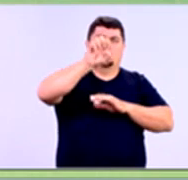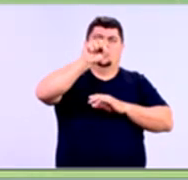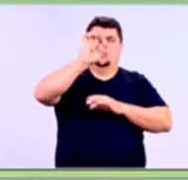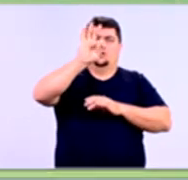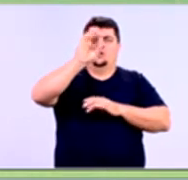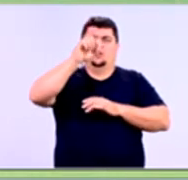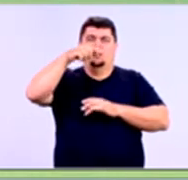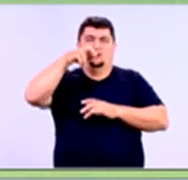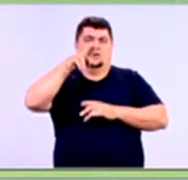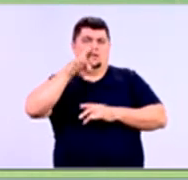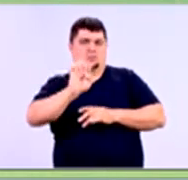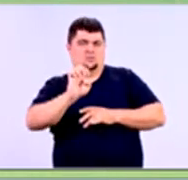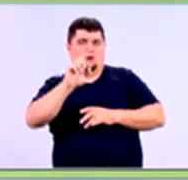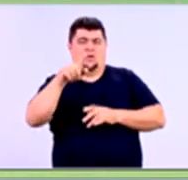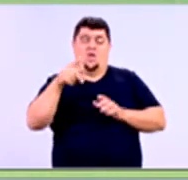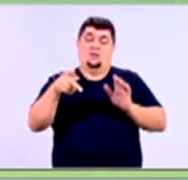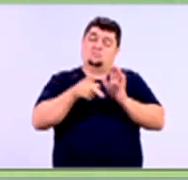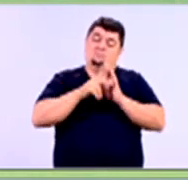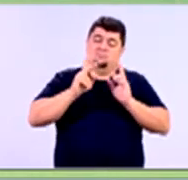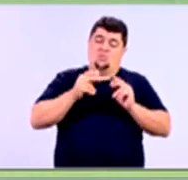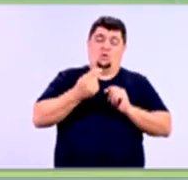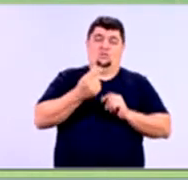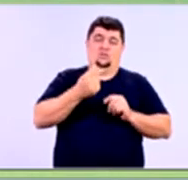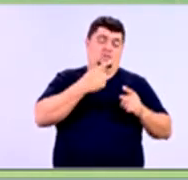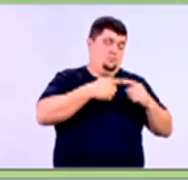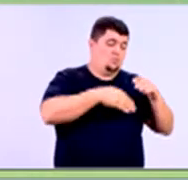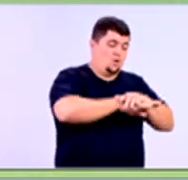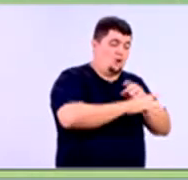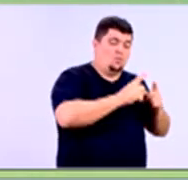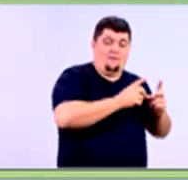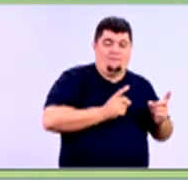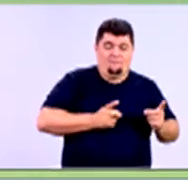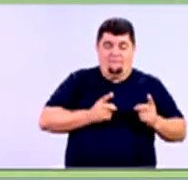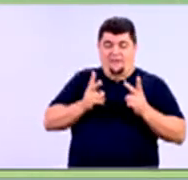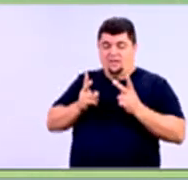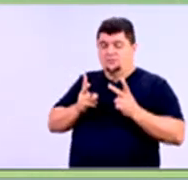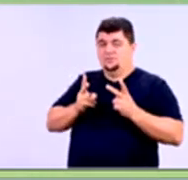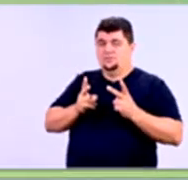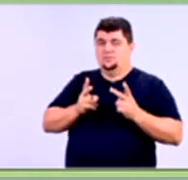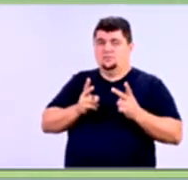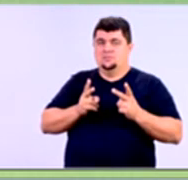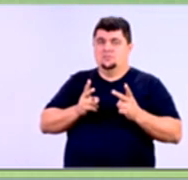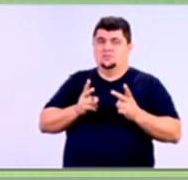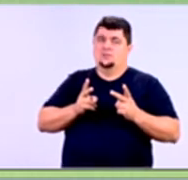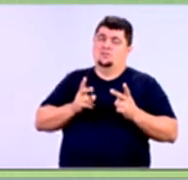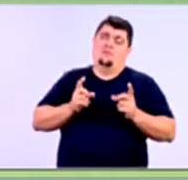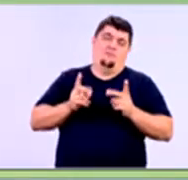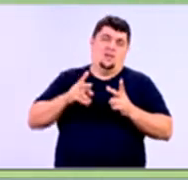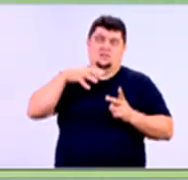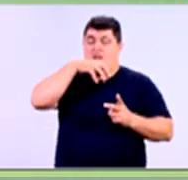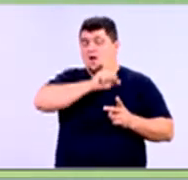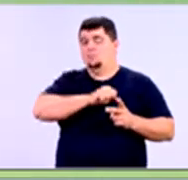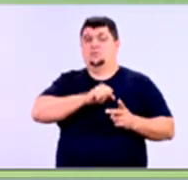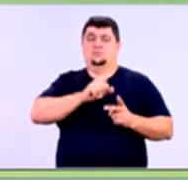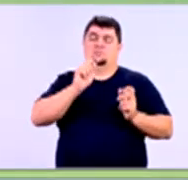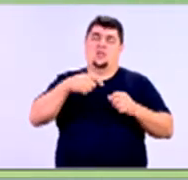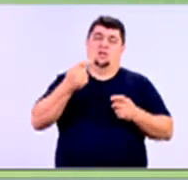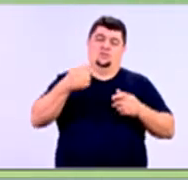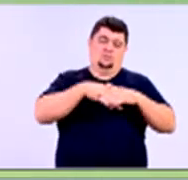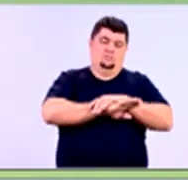guardar dinheiro na empresa. Você está reinvestindo em uma coisa bem líquida, porque a tendência é que você venda isso muito rápido.